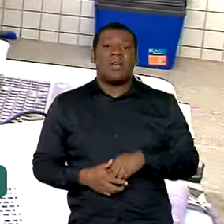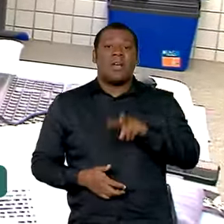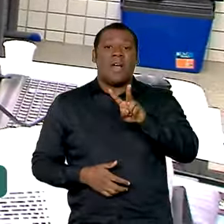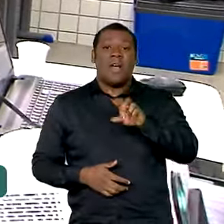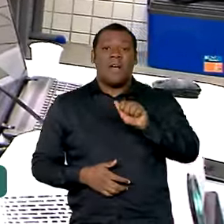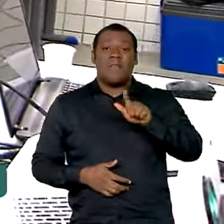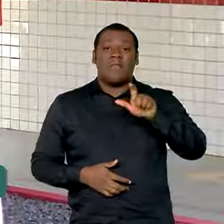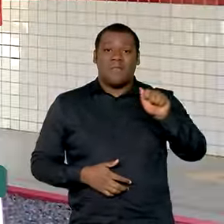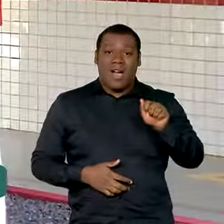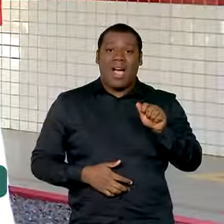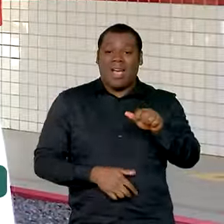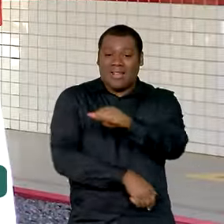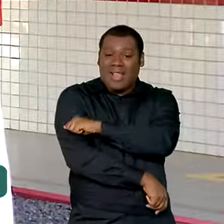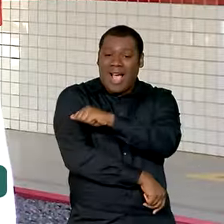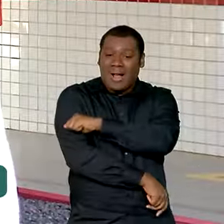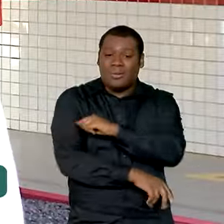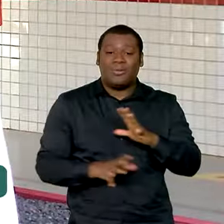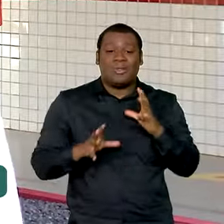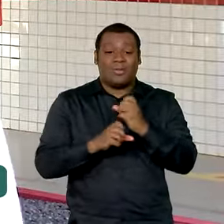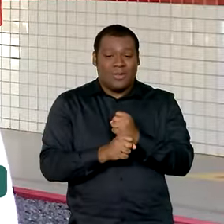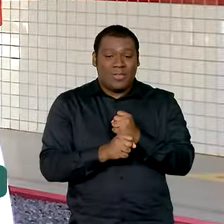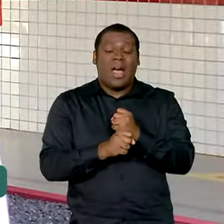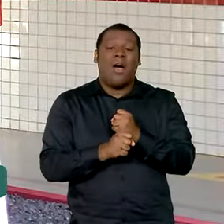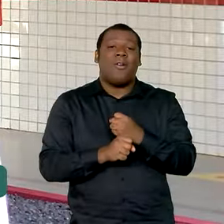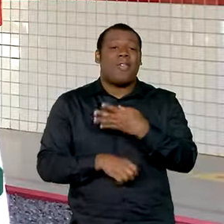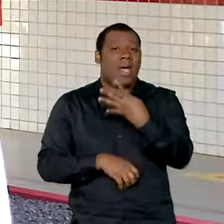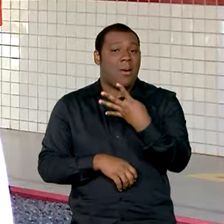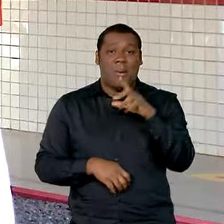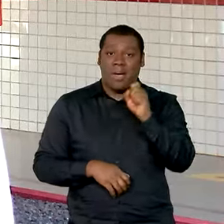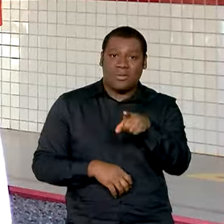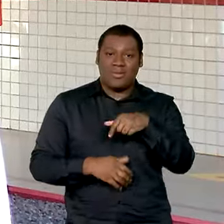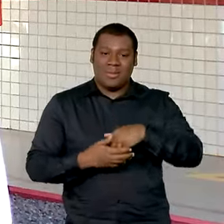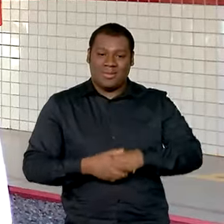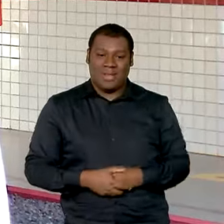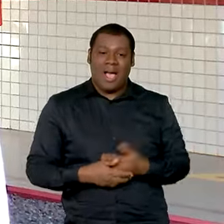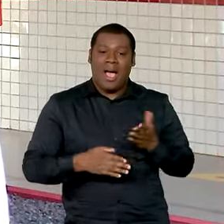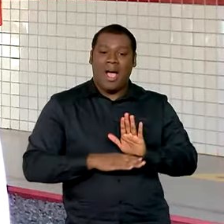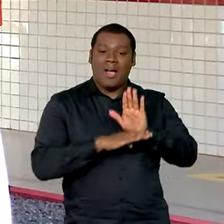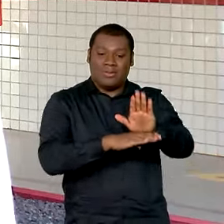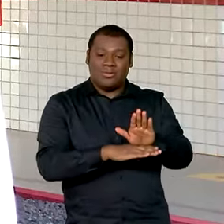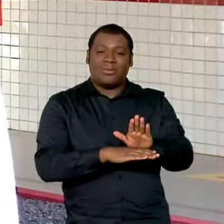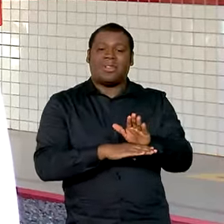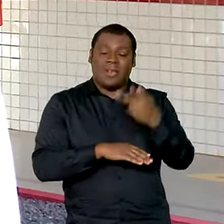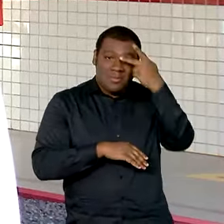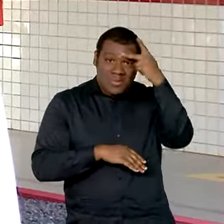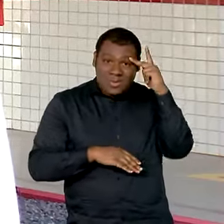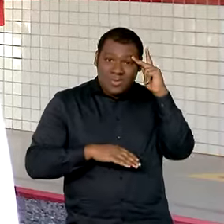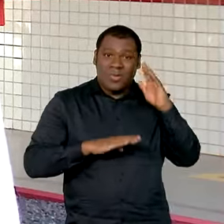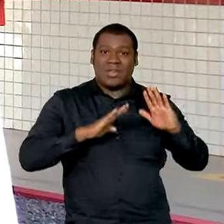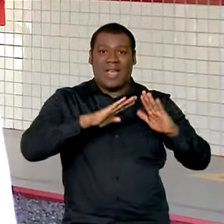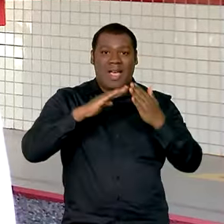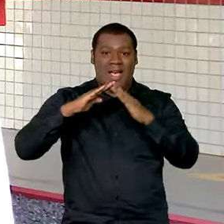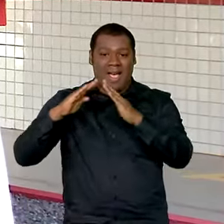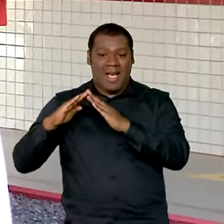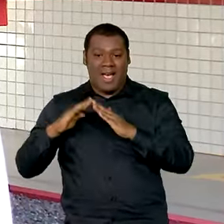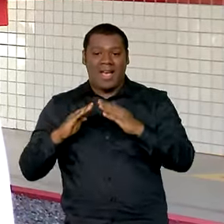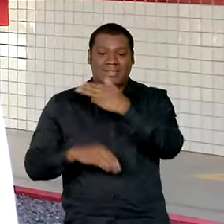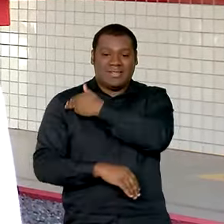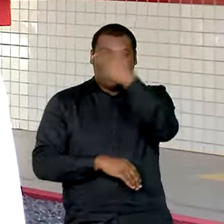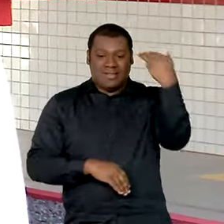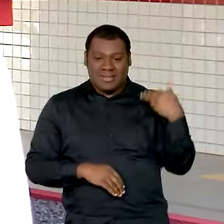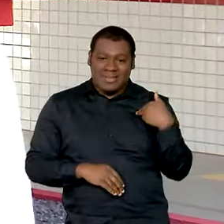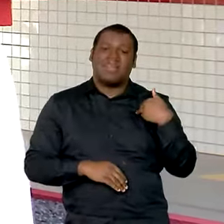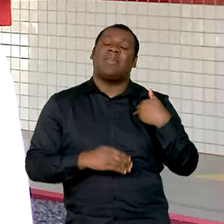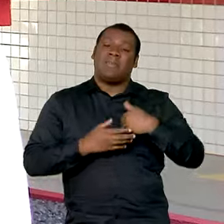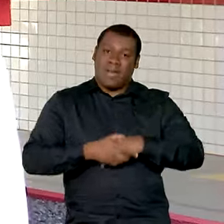mil estudantes. Essa escola para a comunidade vai ser um local de transformação. As pessoas vão se qualificar para entrar no mundo do